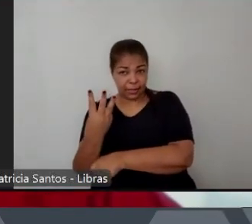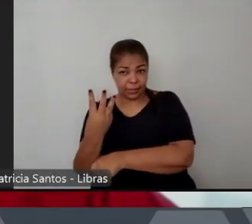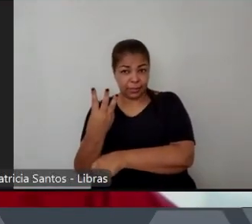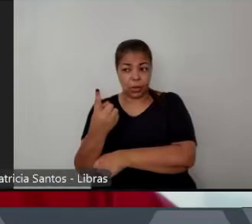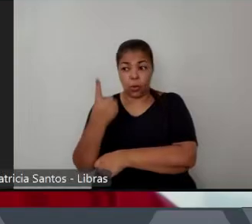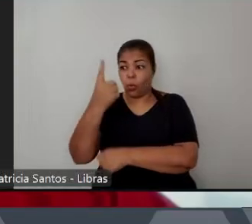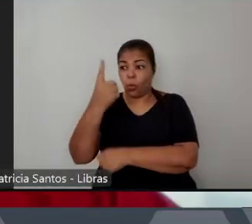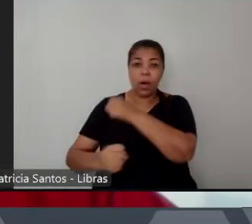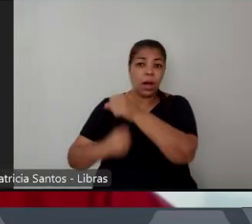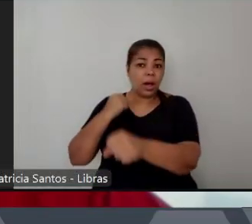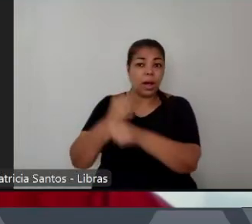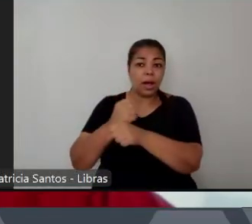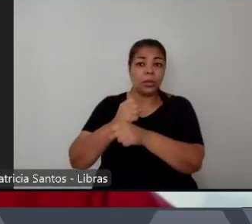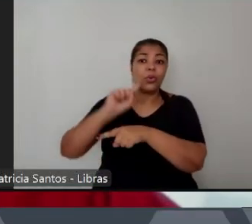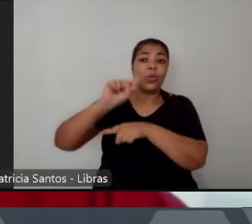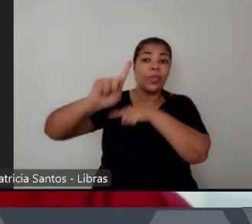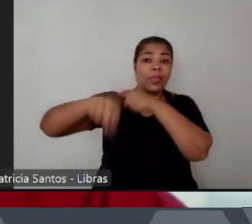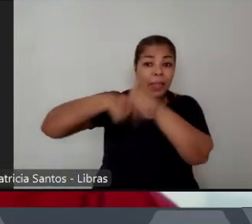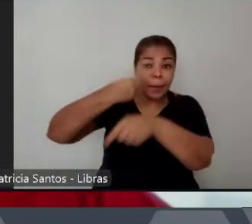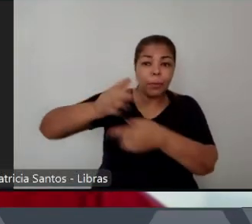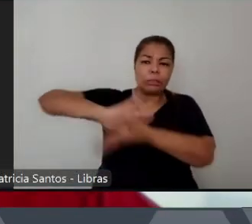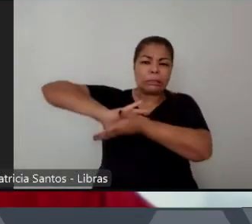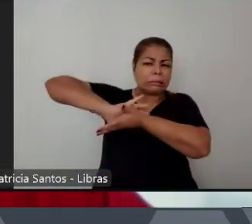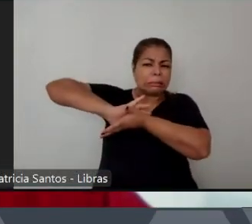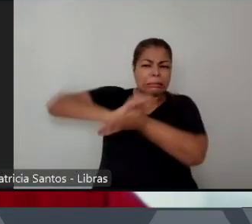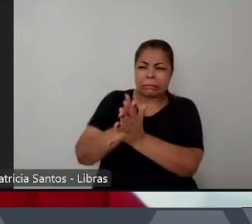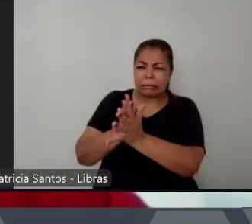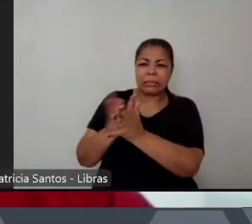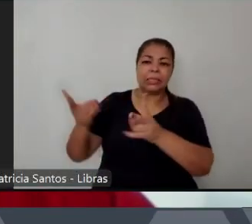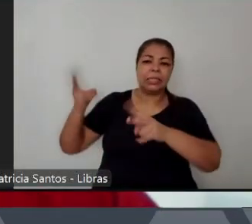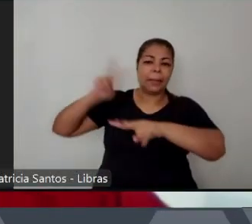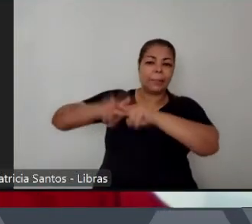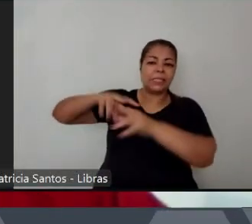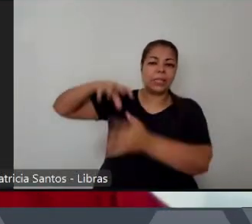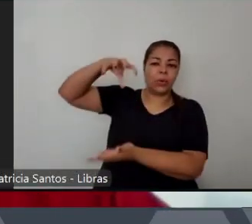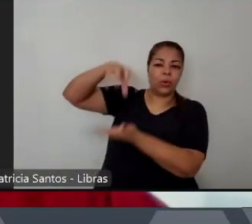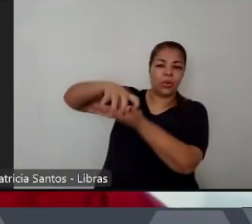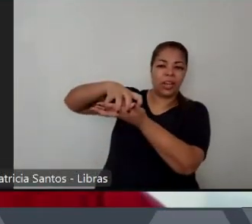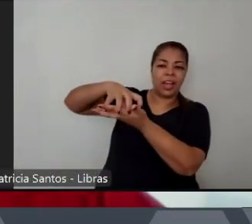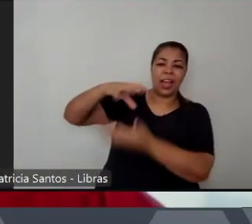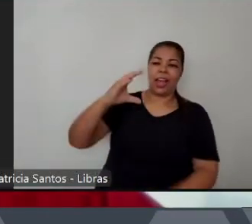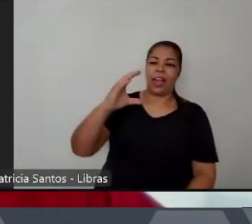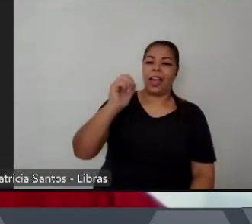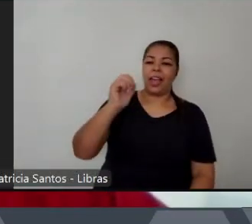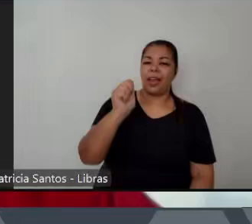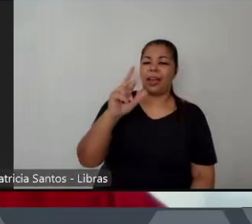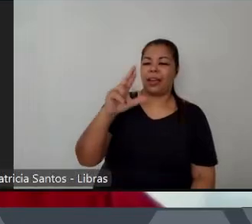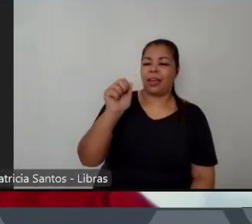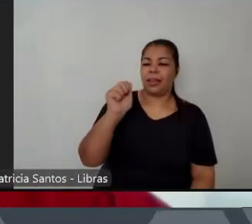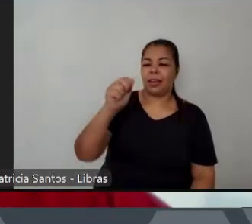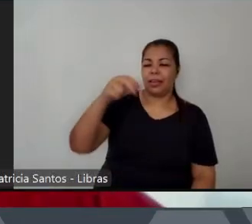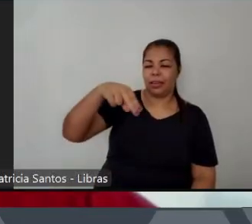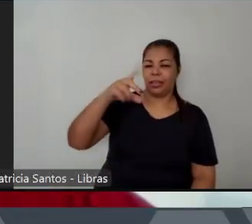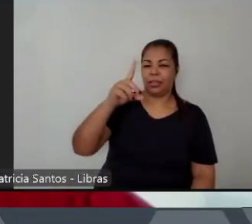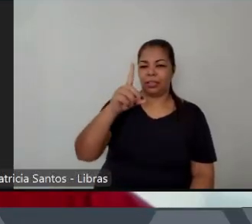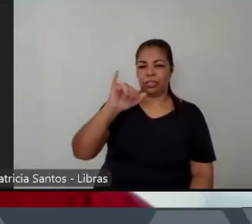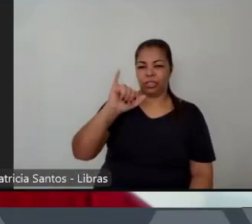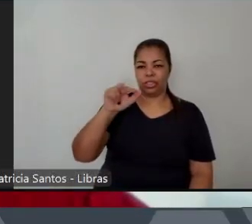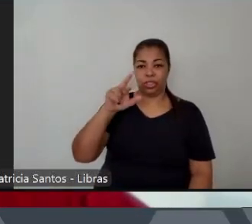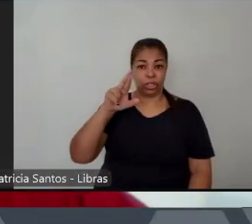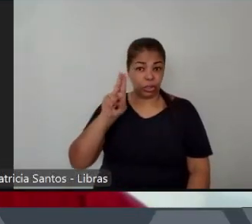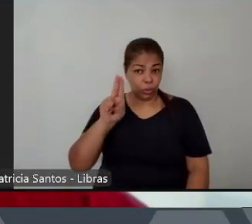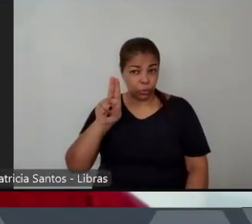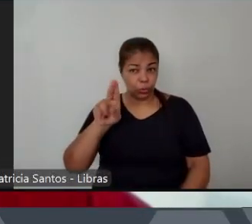do Carandiru onde 111 pessoas foram mortas numa ação da Rota que tinha sido